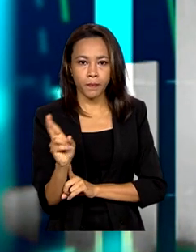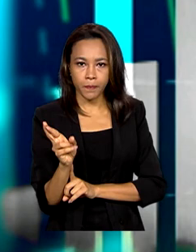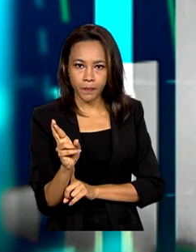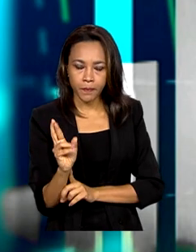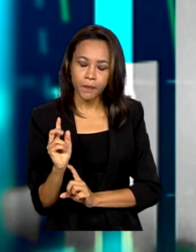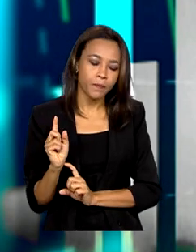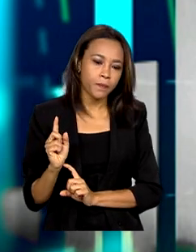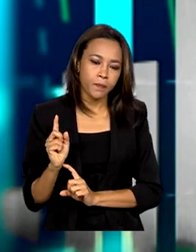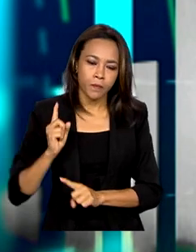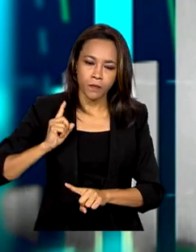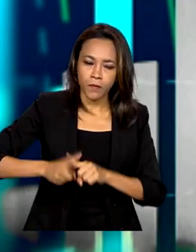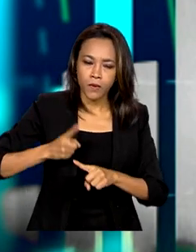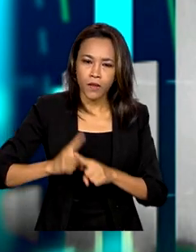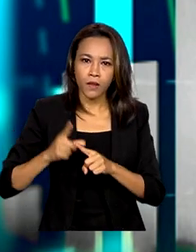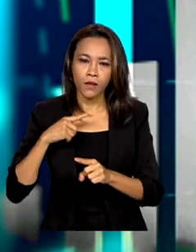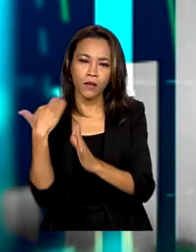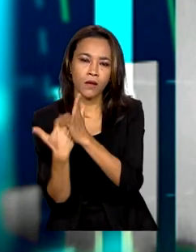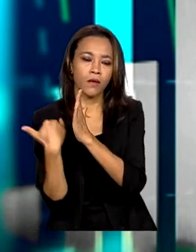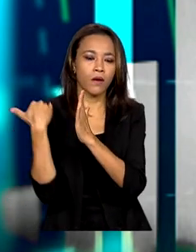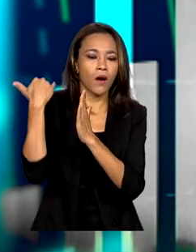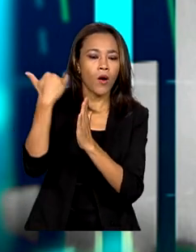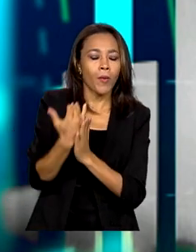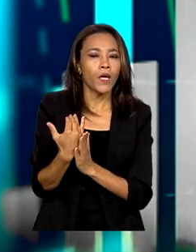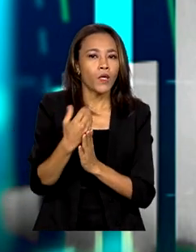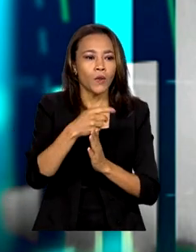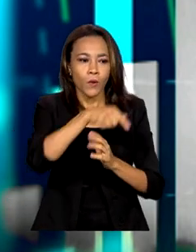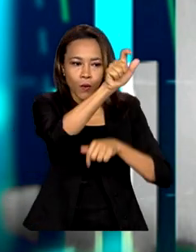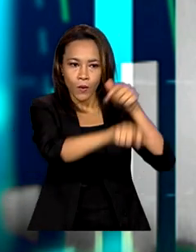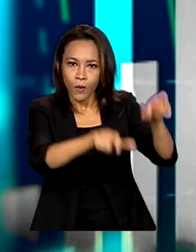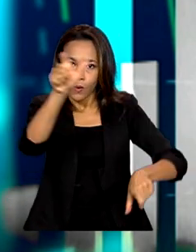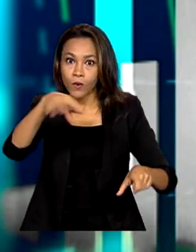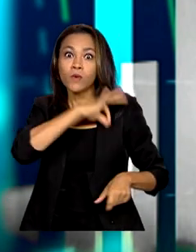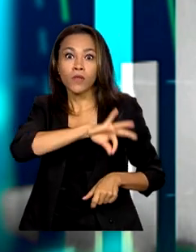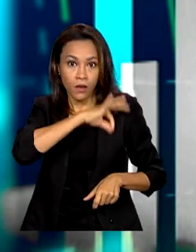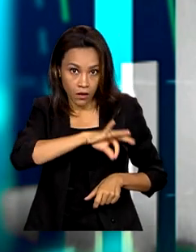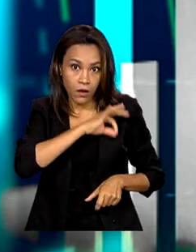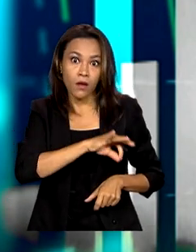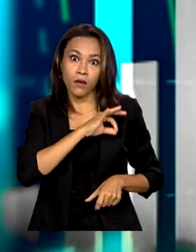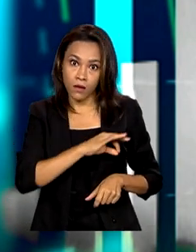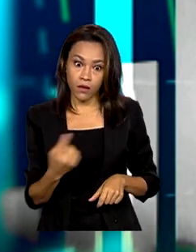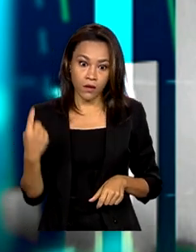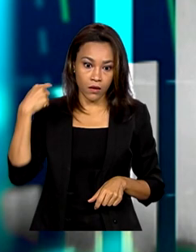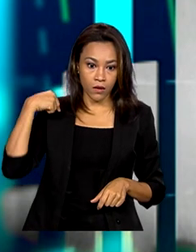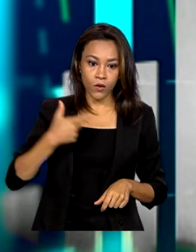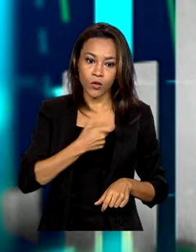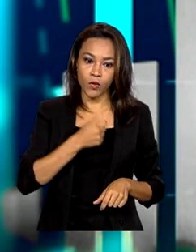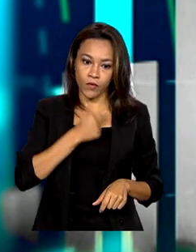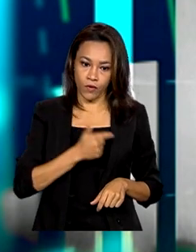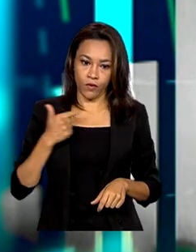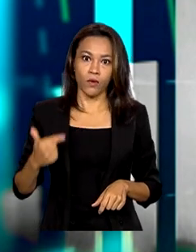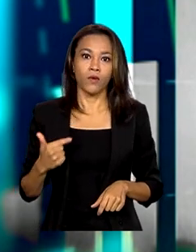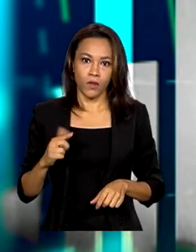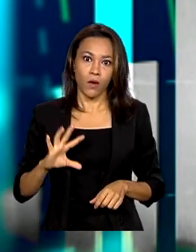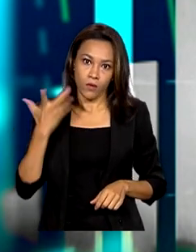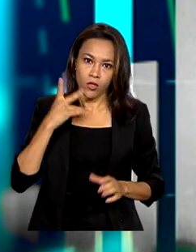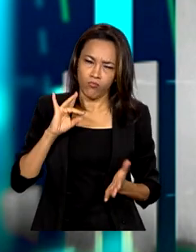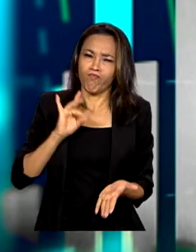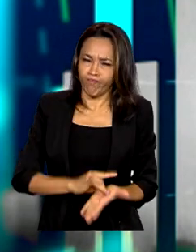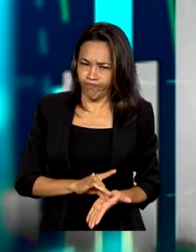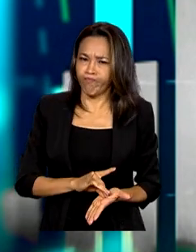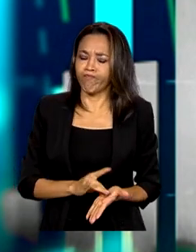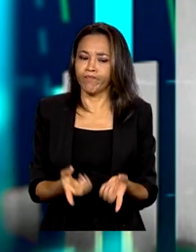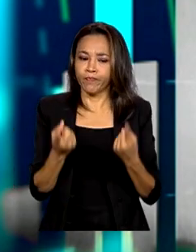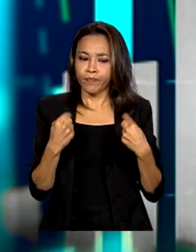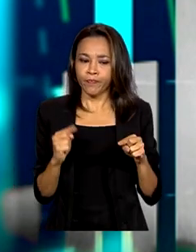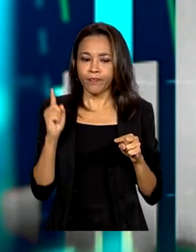devido principalmente ao aumento da massa salarial em 2022, que foi expressivo, que aconteceu realmente, e também a